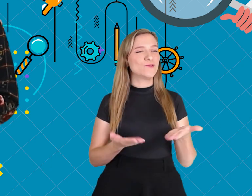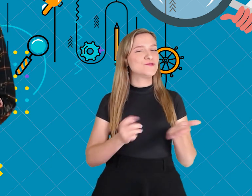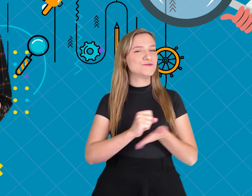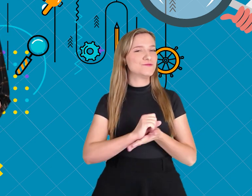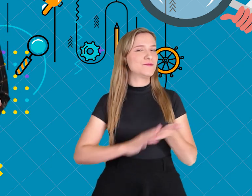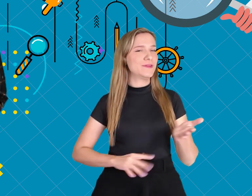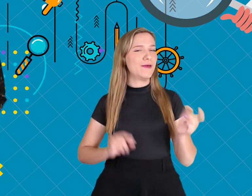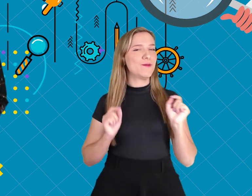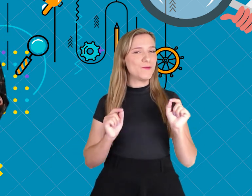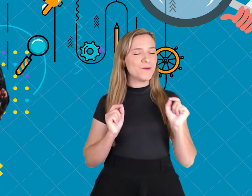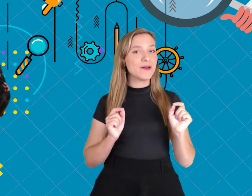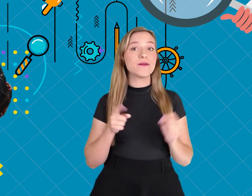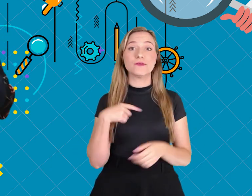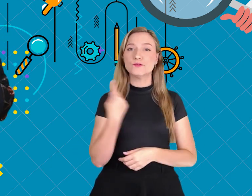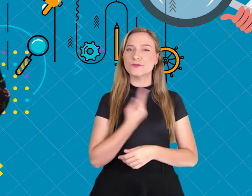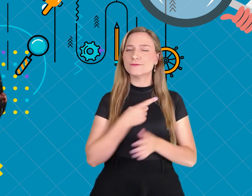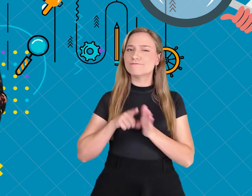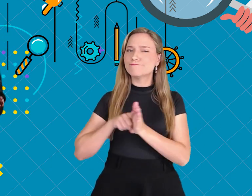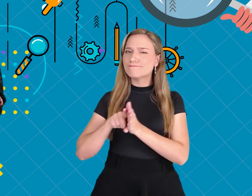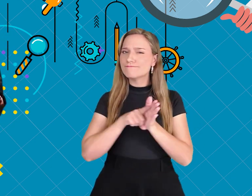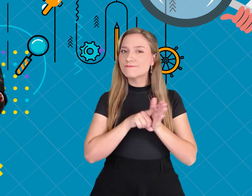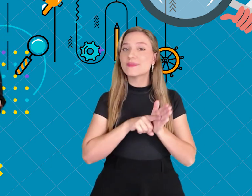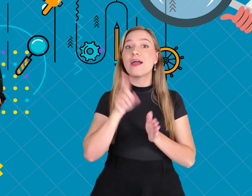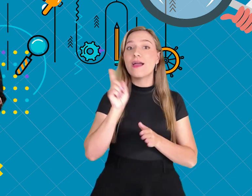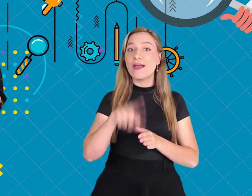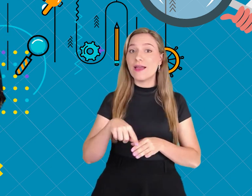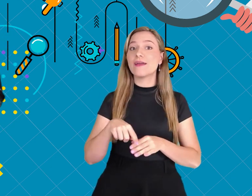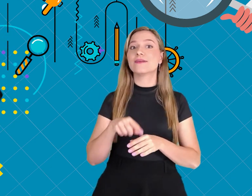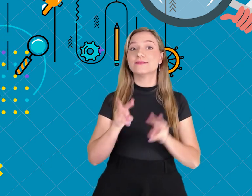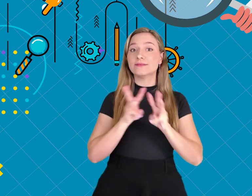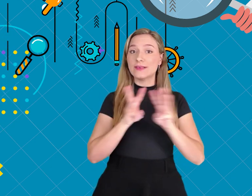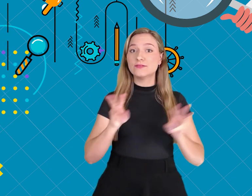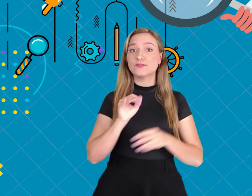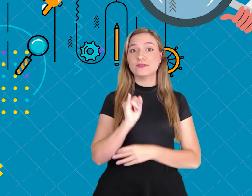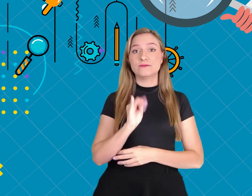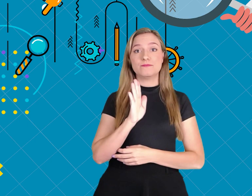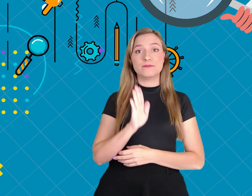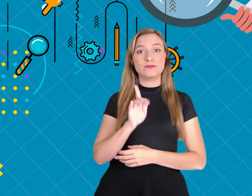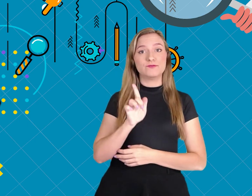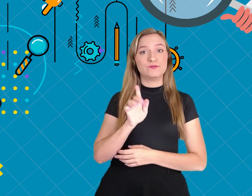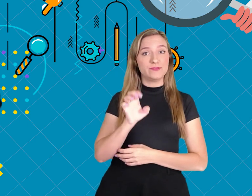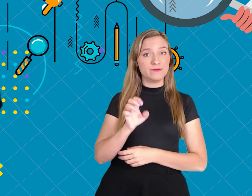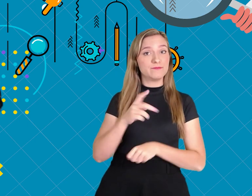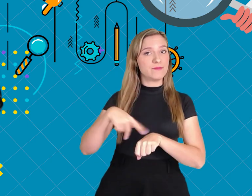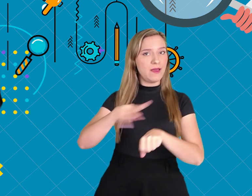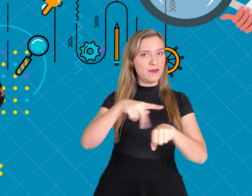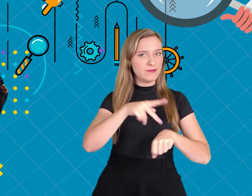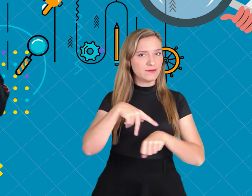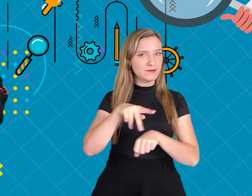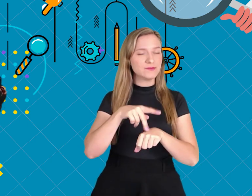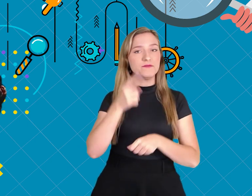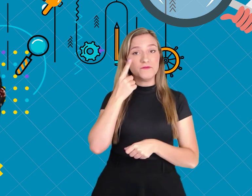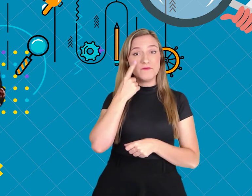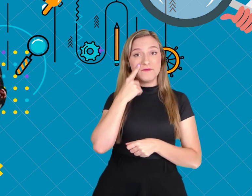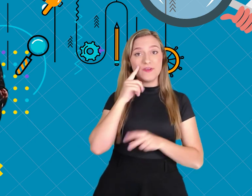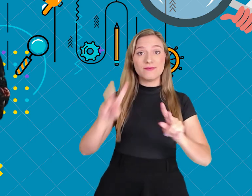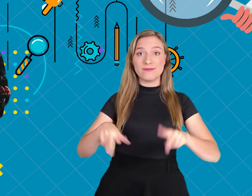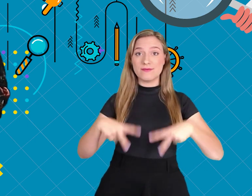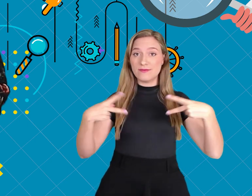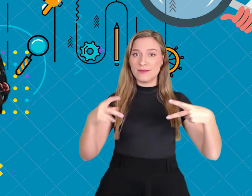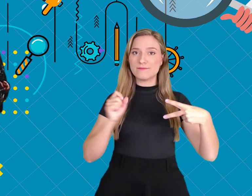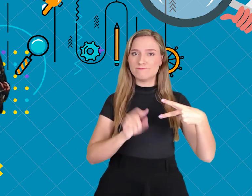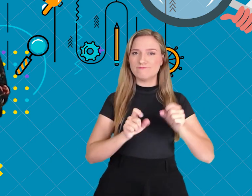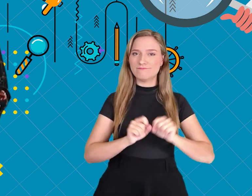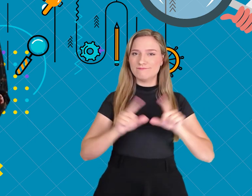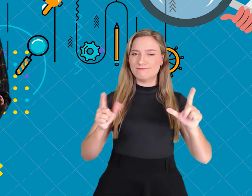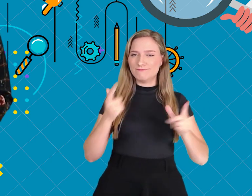Na atividade de hoje, faremos uma pesquisa no site IBGE Países. Basta acessar o link que